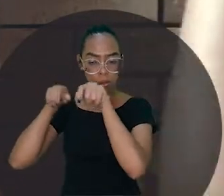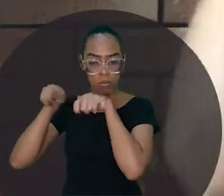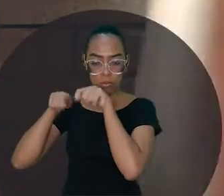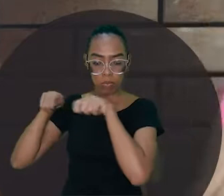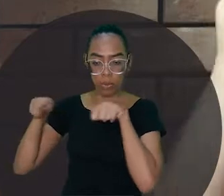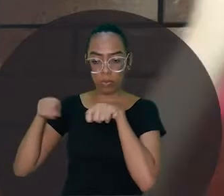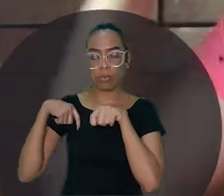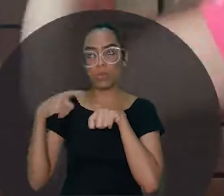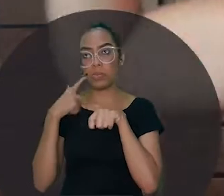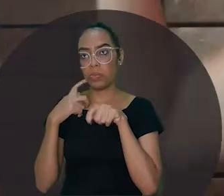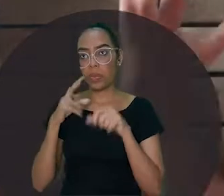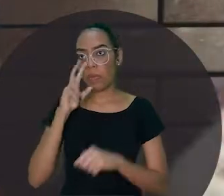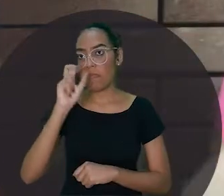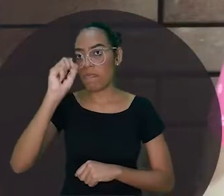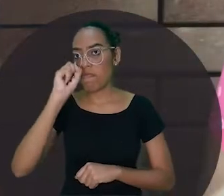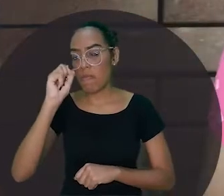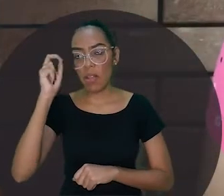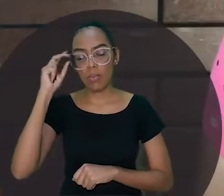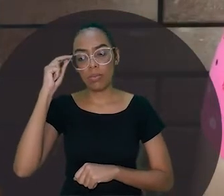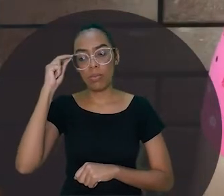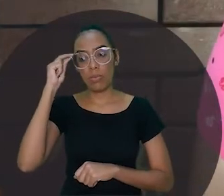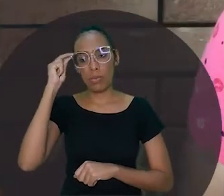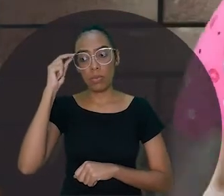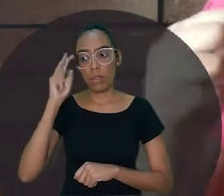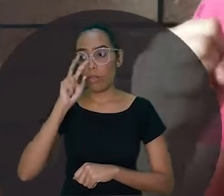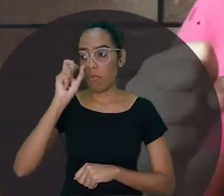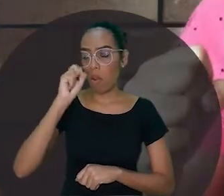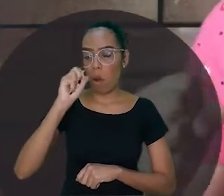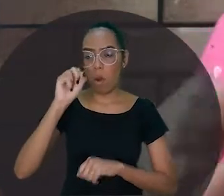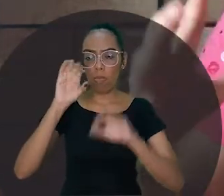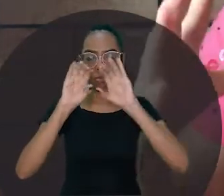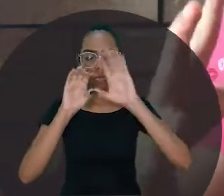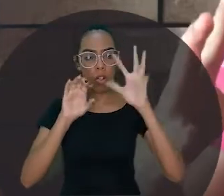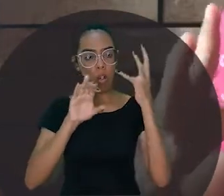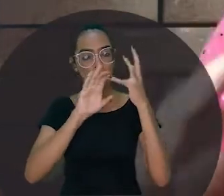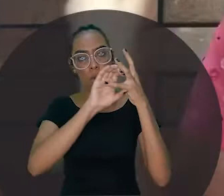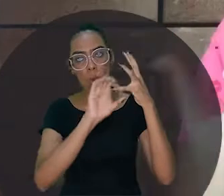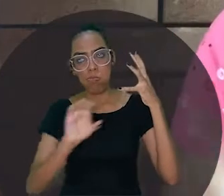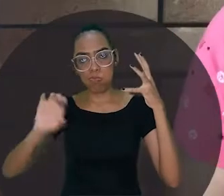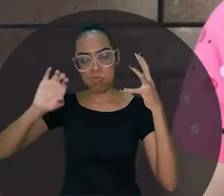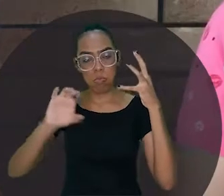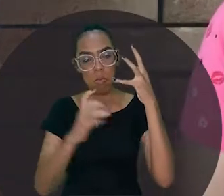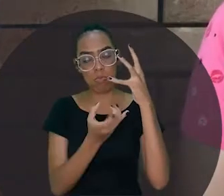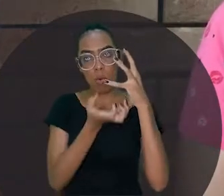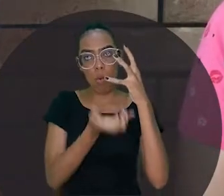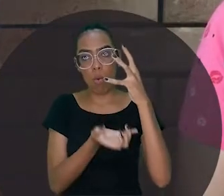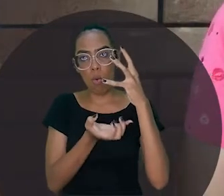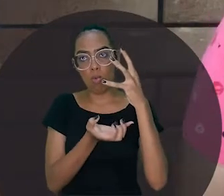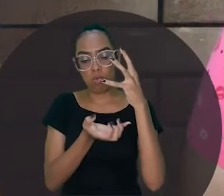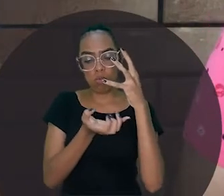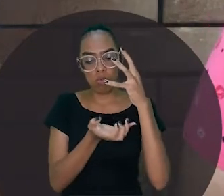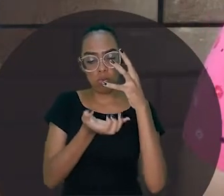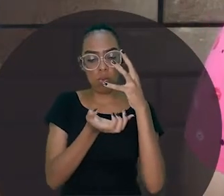colocou ela assim, bem em cima de um galho de uma árvore bem forte mesmo, um galho bem forte, bem grosso. Amarrou a onça